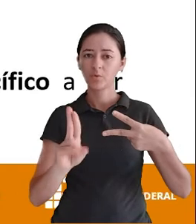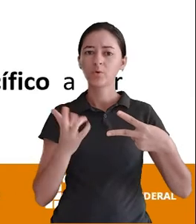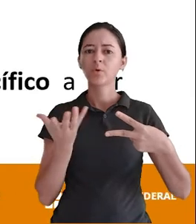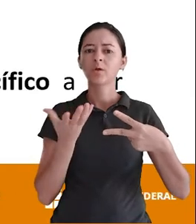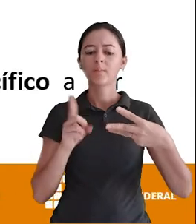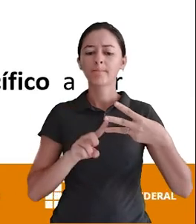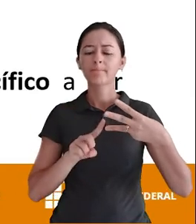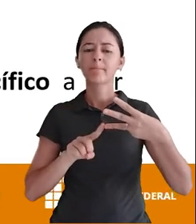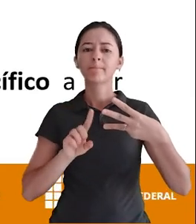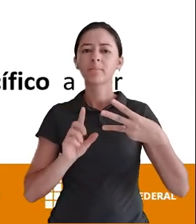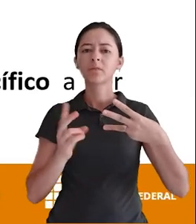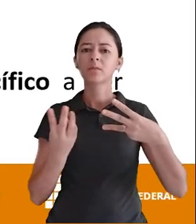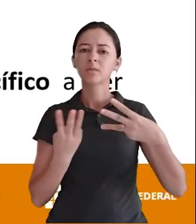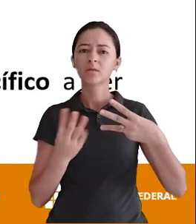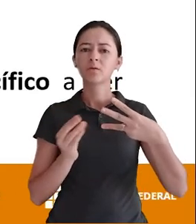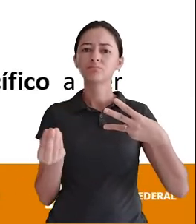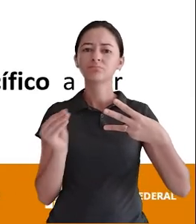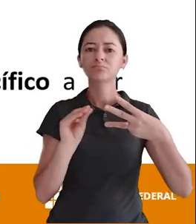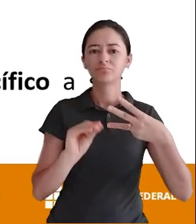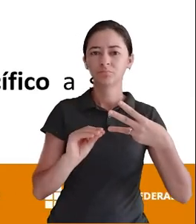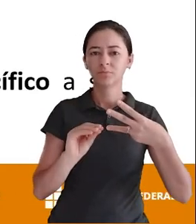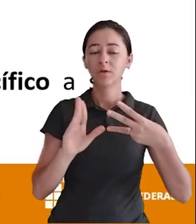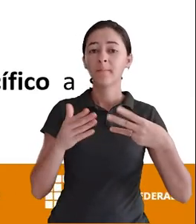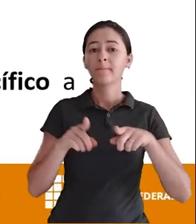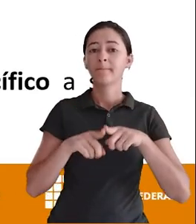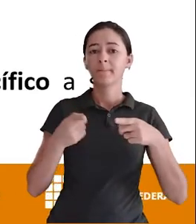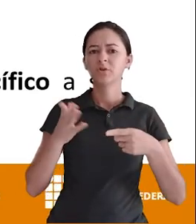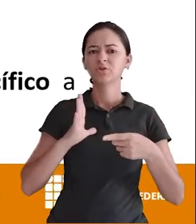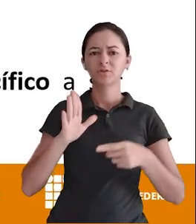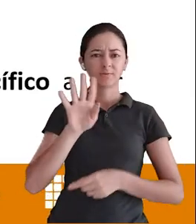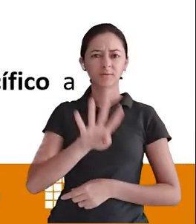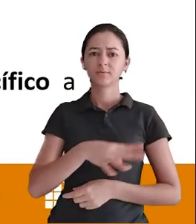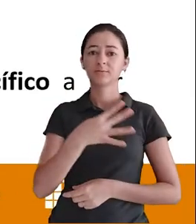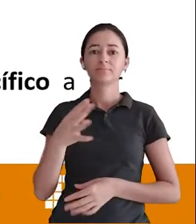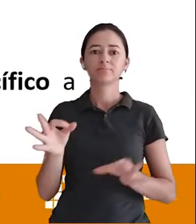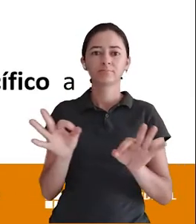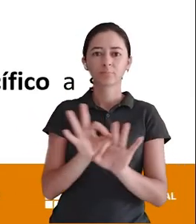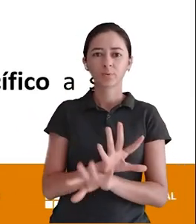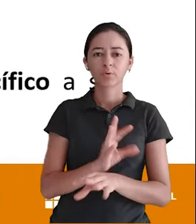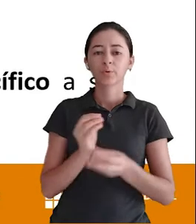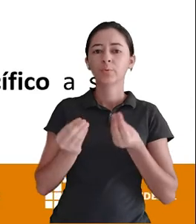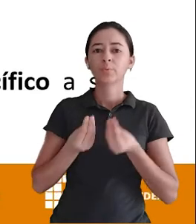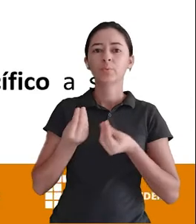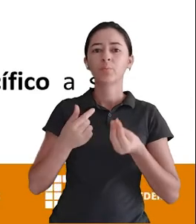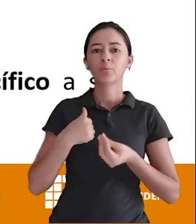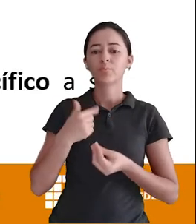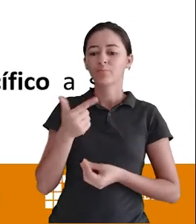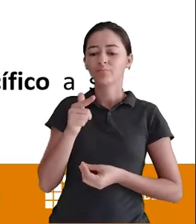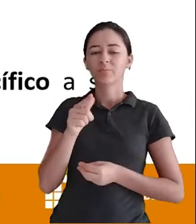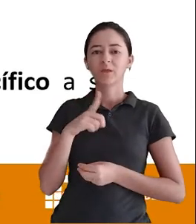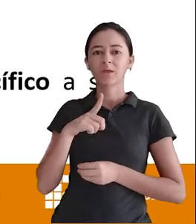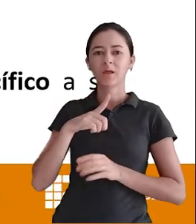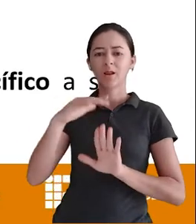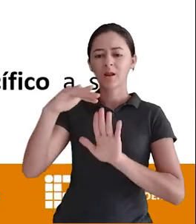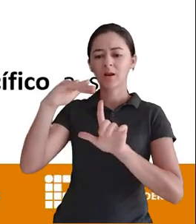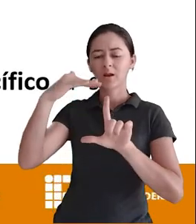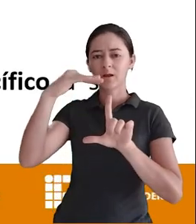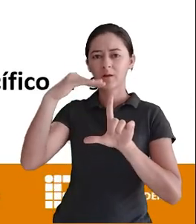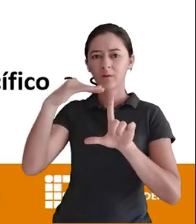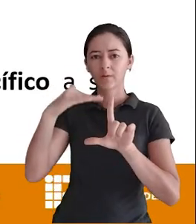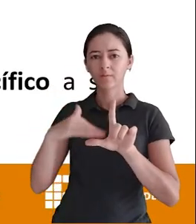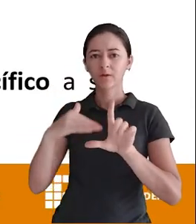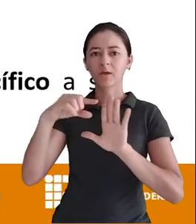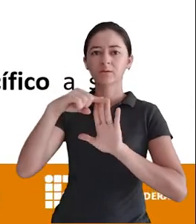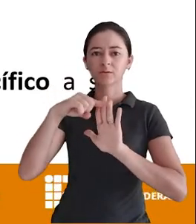atributos Mas essa tabela já está criada E eu não tenho acesso ao script de criação daquele banco de dados Eu já acessei o